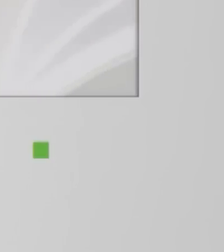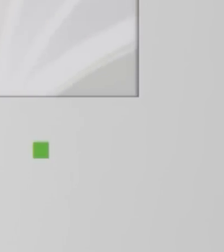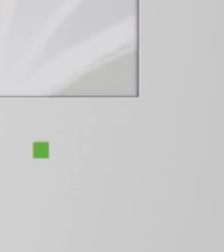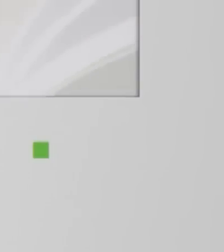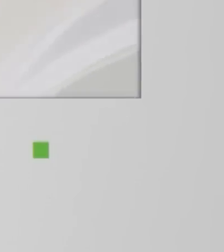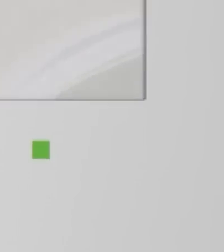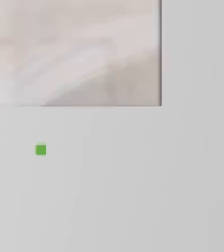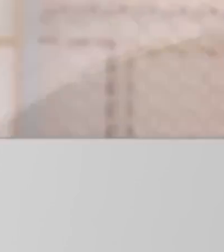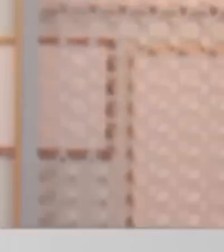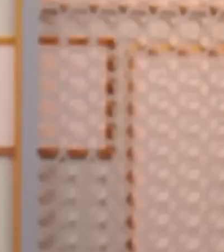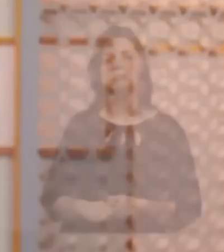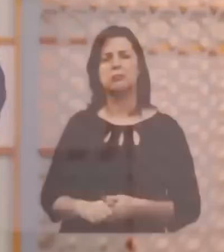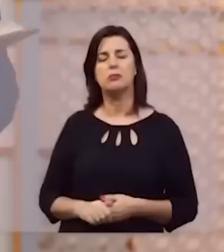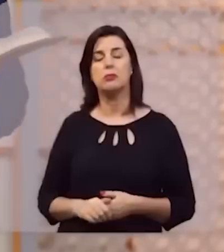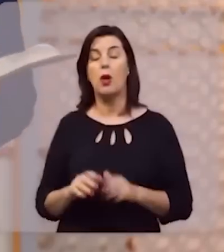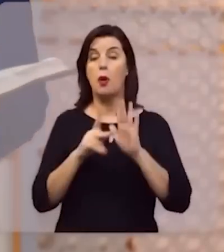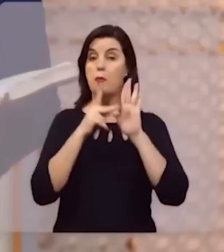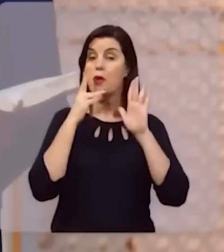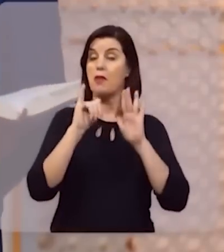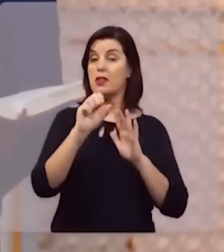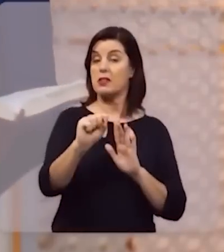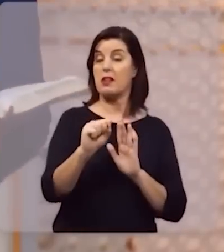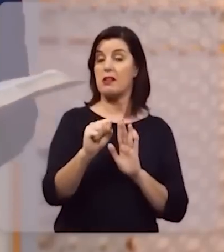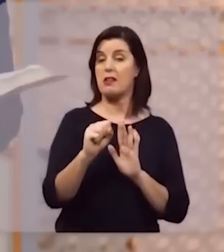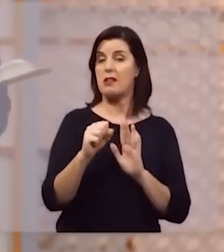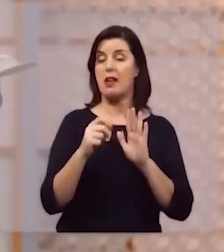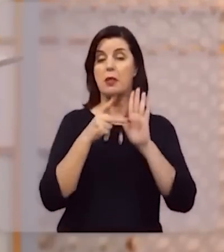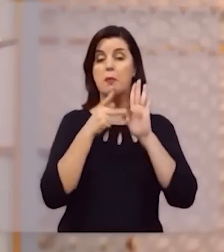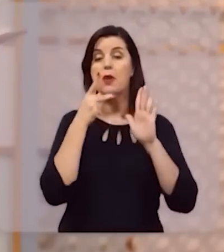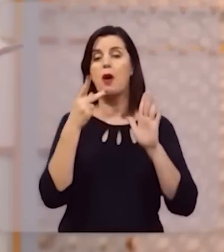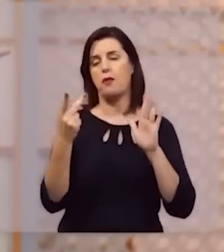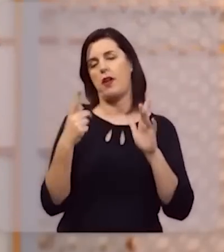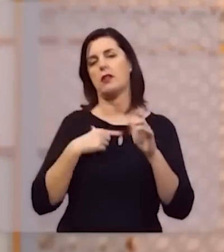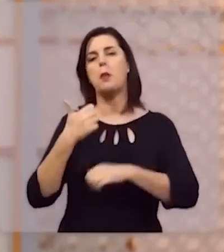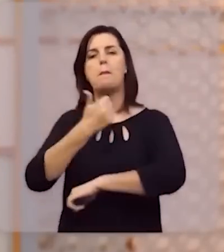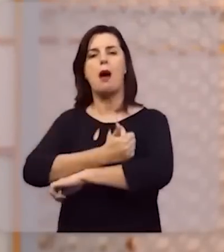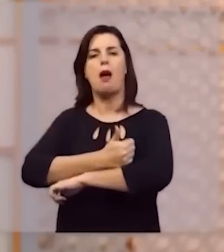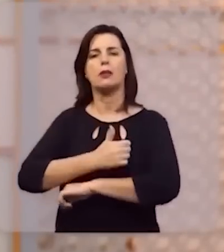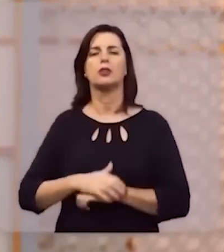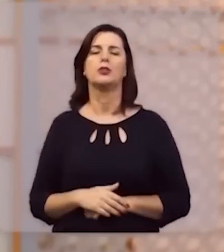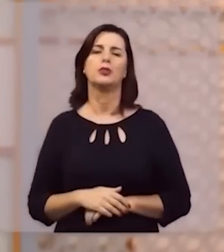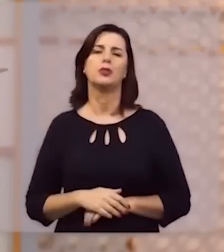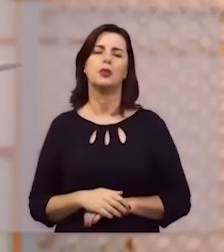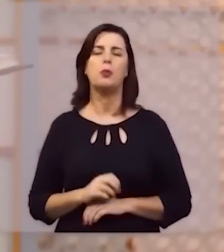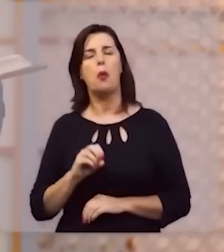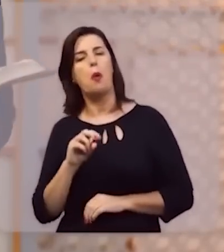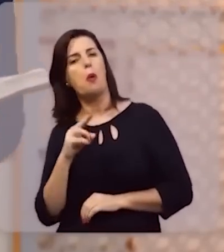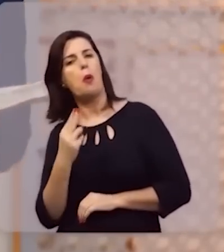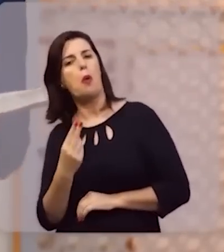O profeta Isaías é considerado o profeta palaciano ou